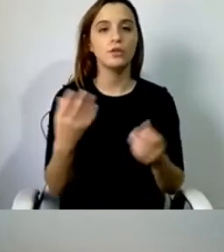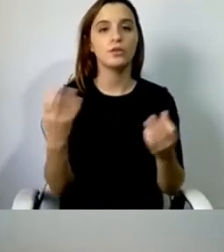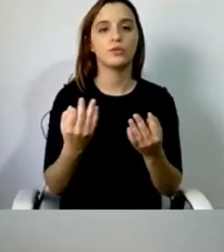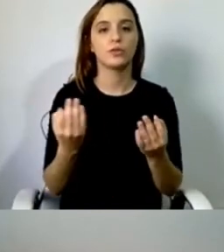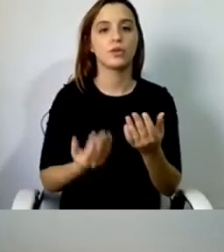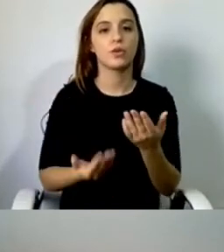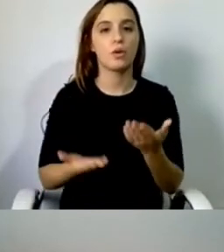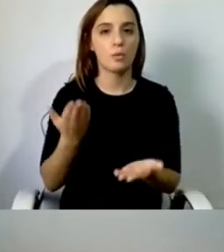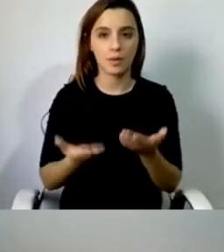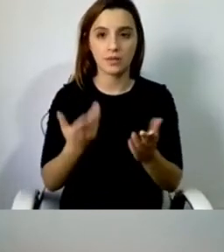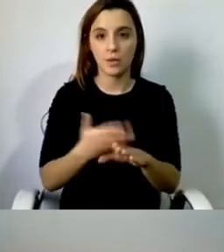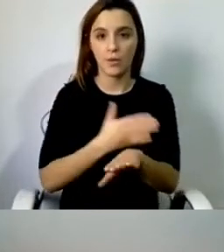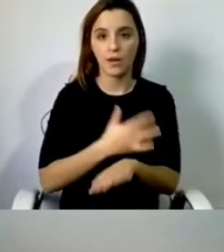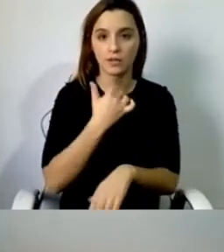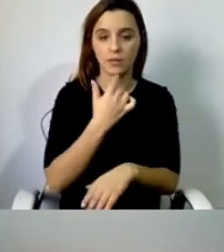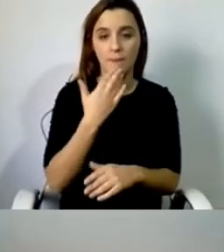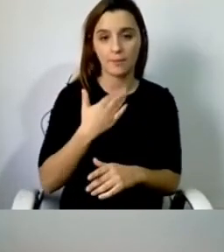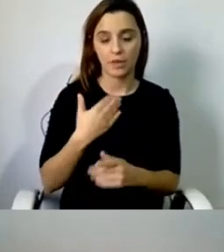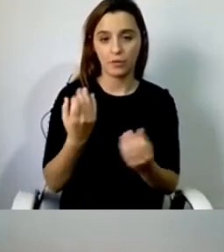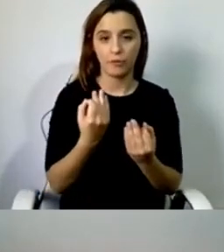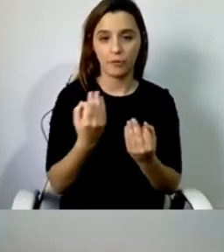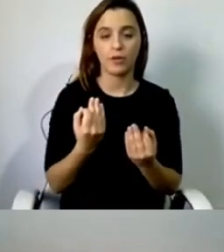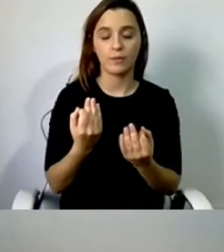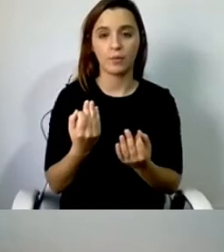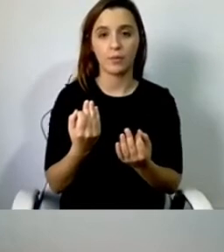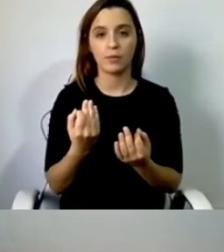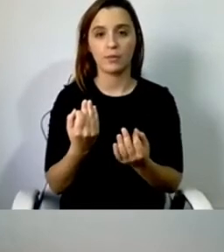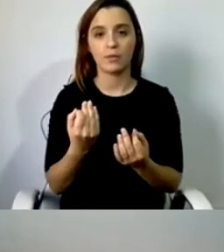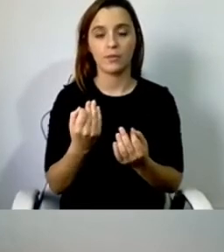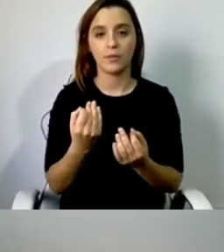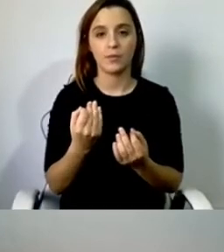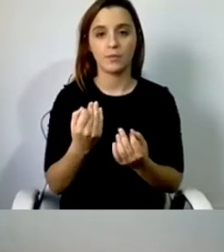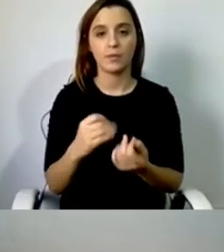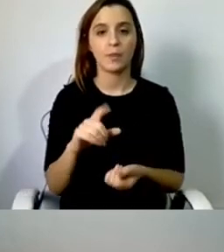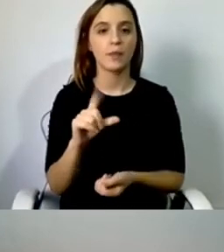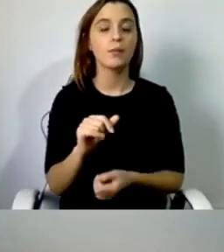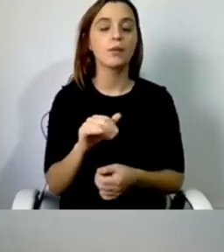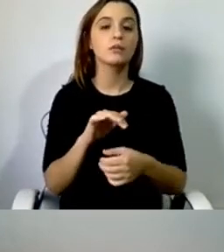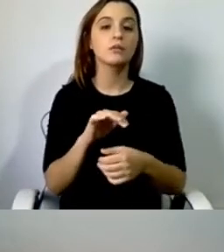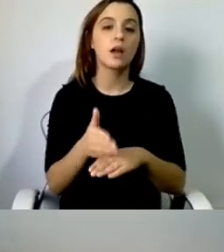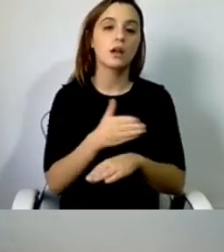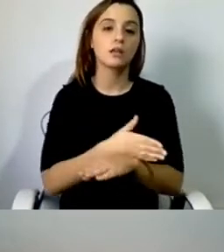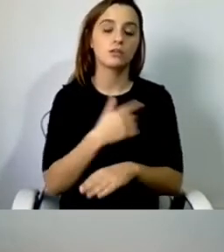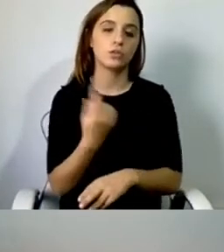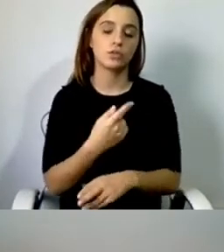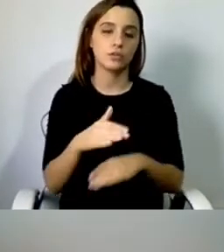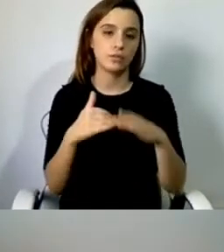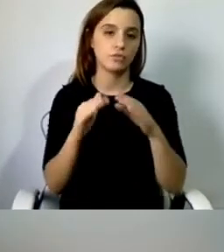segundo aquilo que nos tinham solicitado, também com aquilo que nós já tínhamos feito até